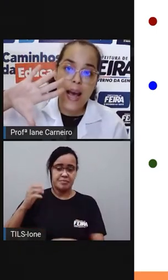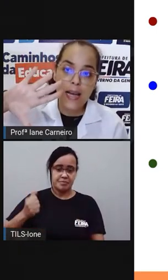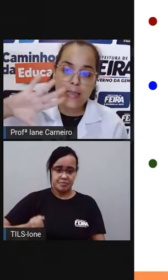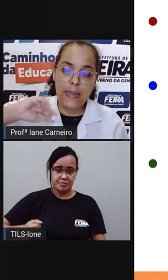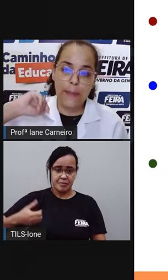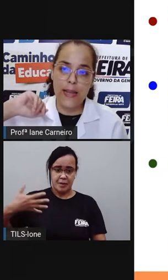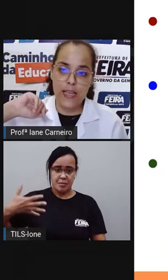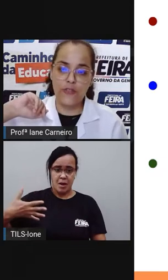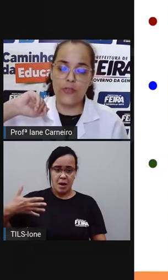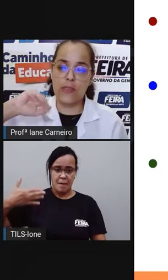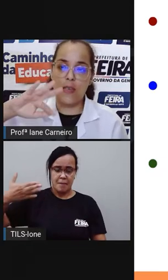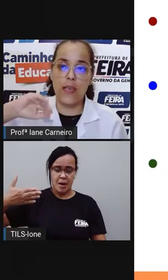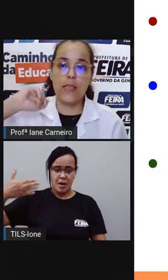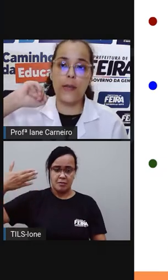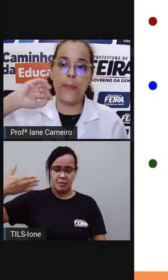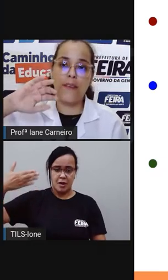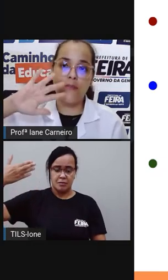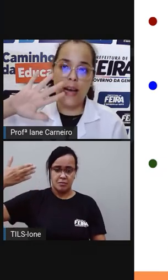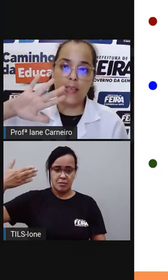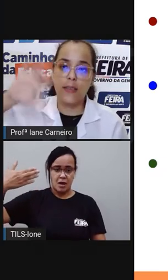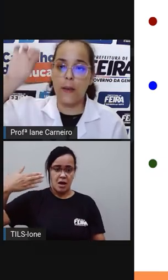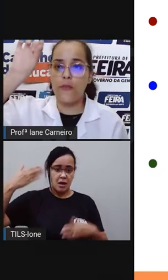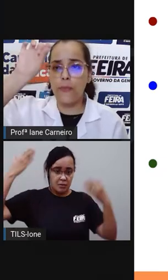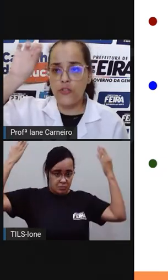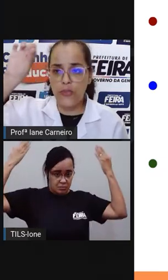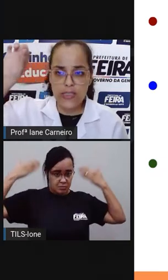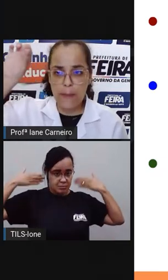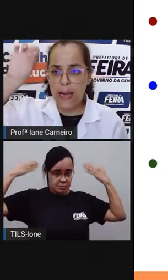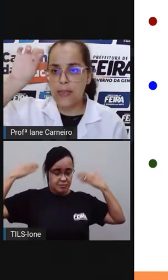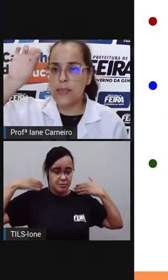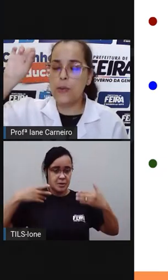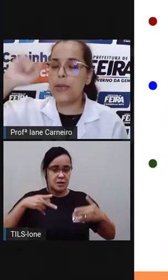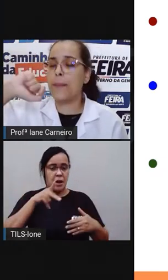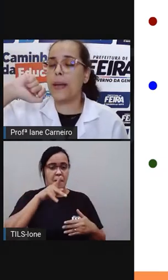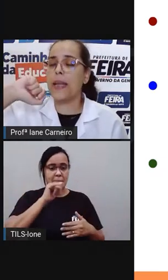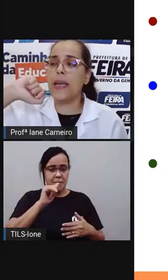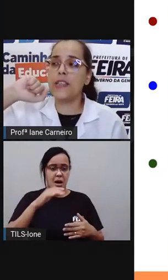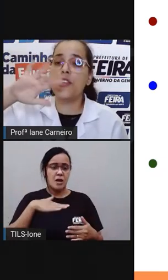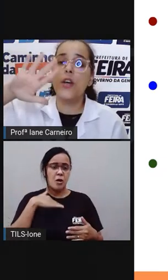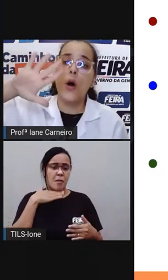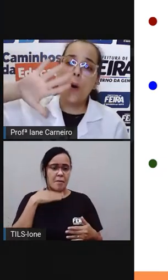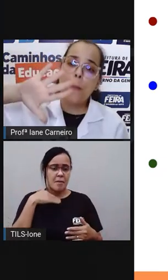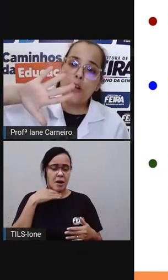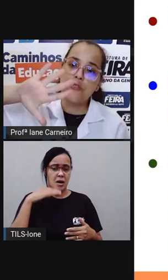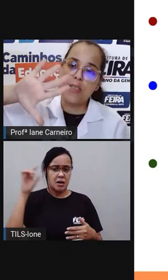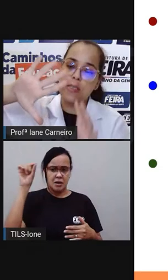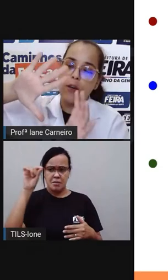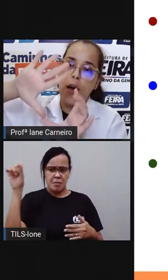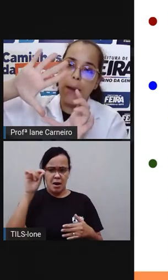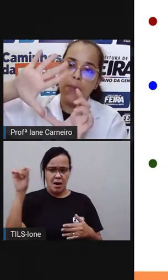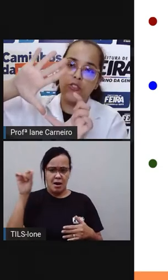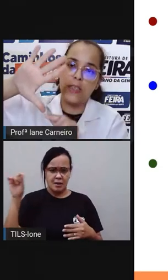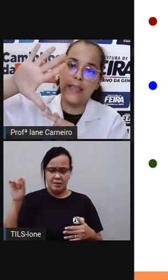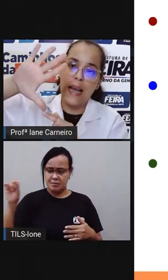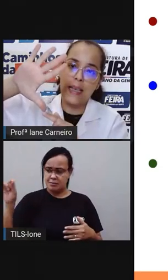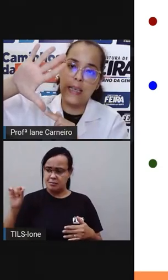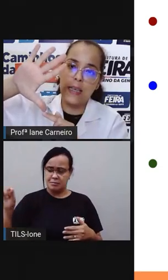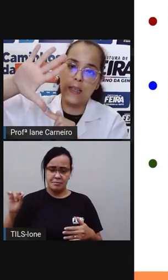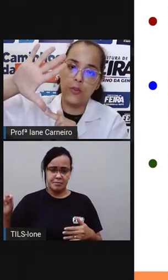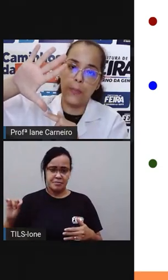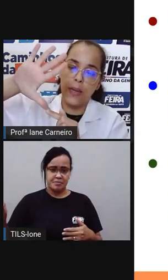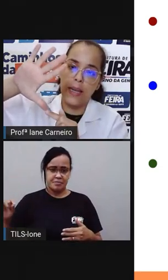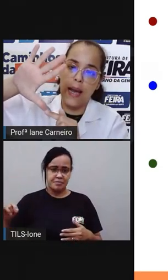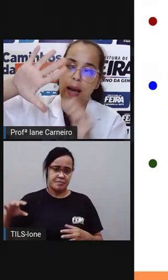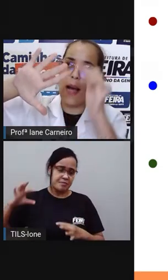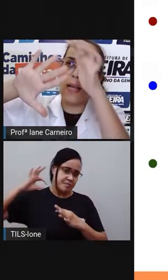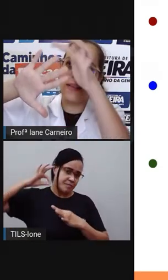parada na parede você, e seu pai vai, pode fazer a marcação aí na parede, ou pode fazer, ó, a medida daqui